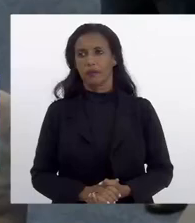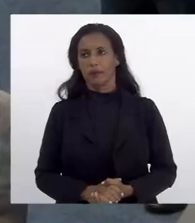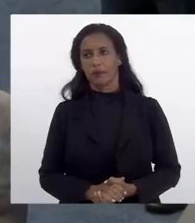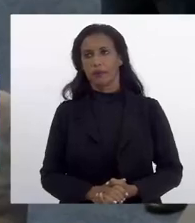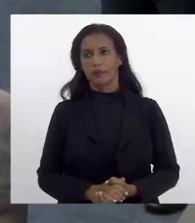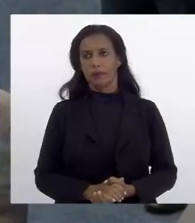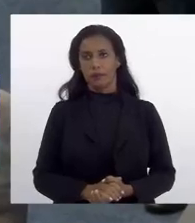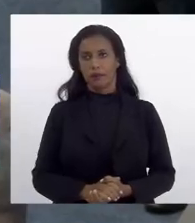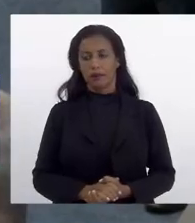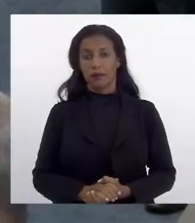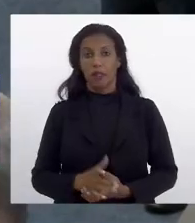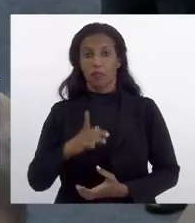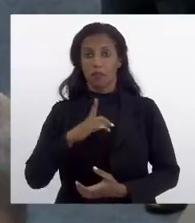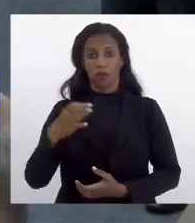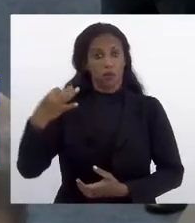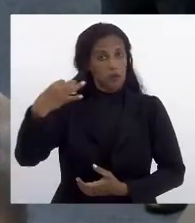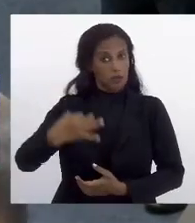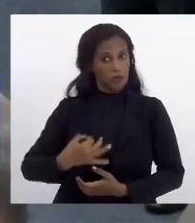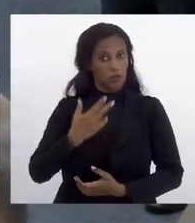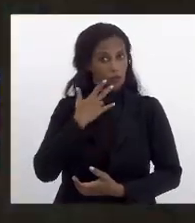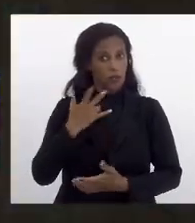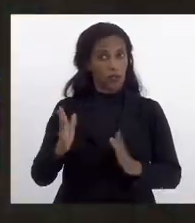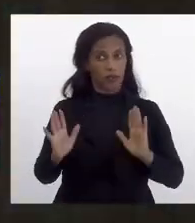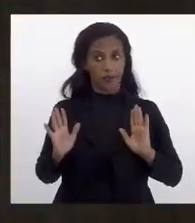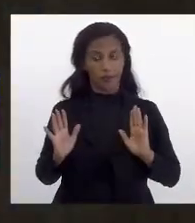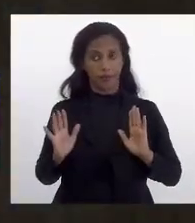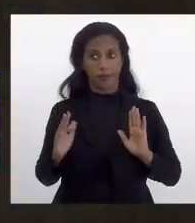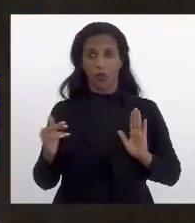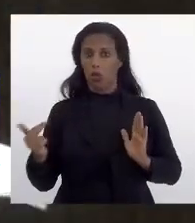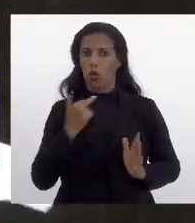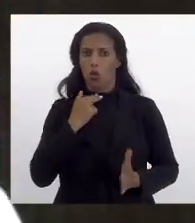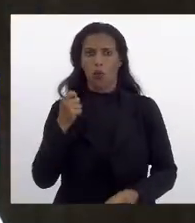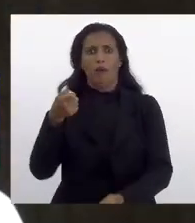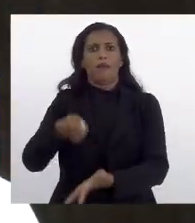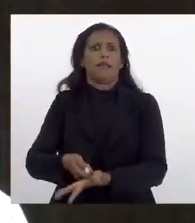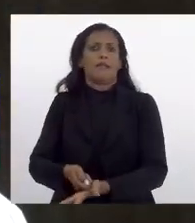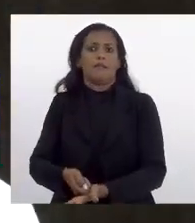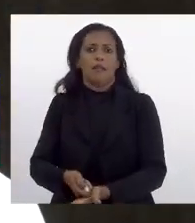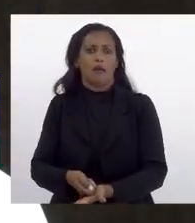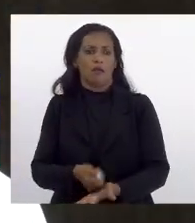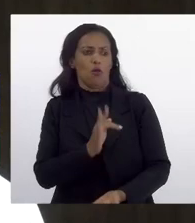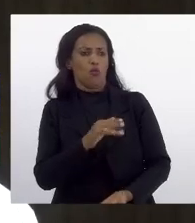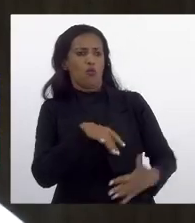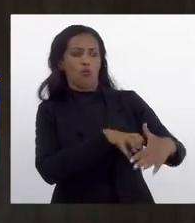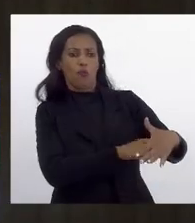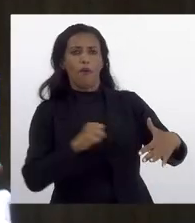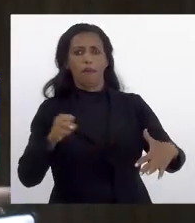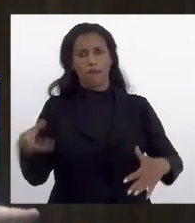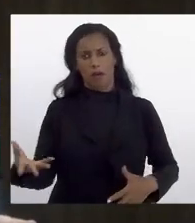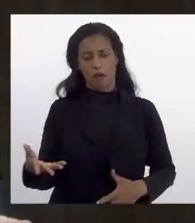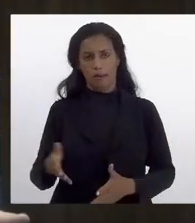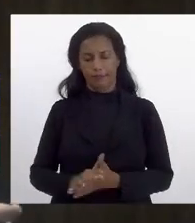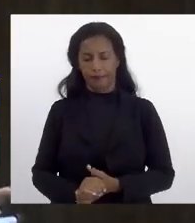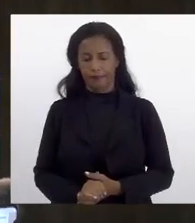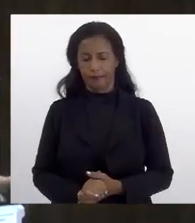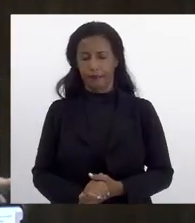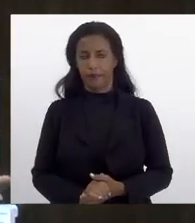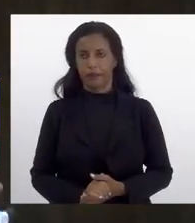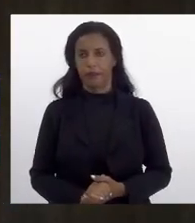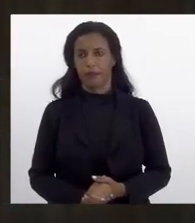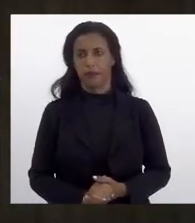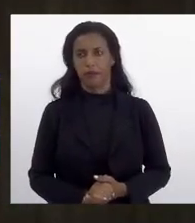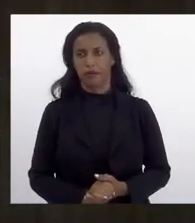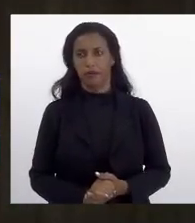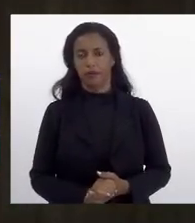Isso eu tenho convicção do que eu estou dizendo. Nós não podemos determinar que seja. O Márcio, olha só. Uma